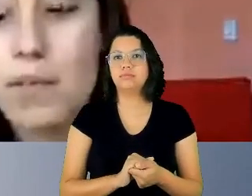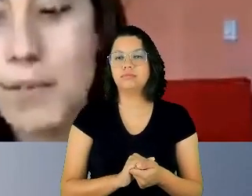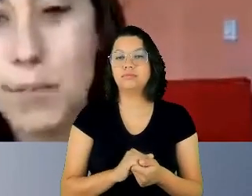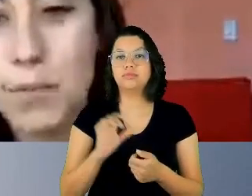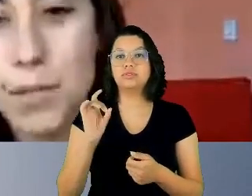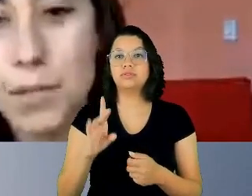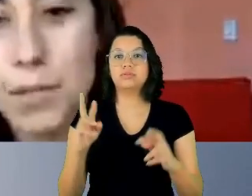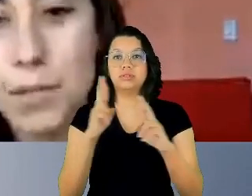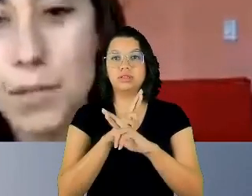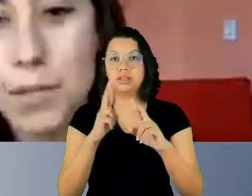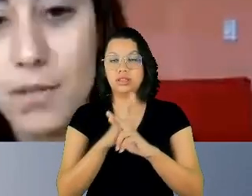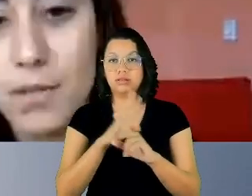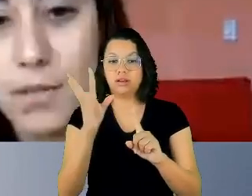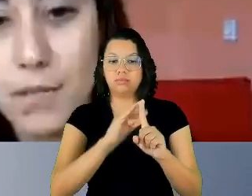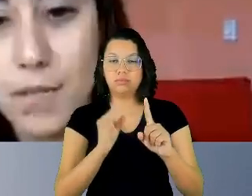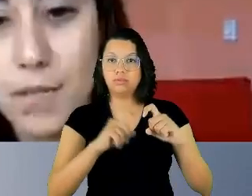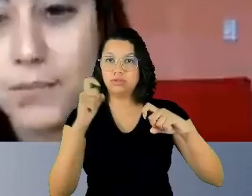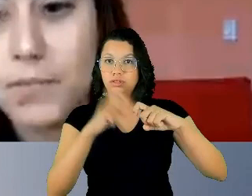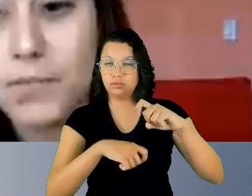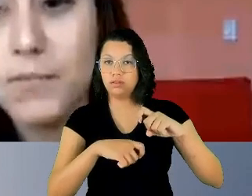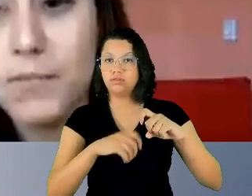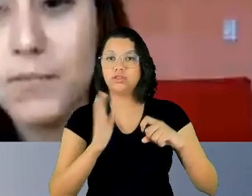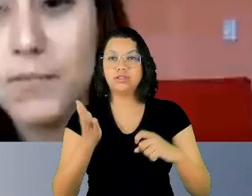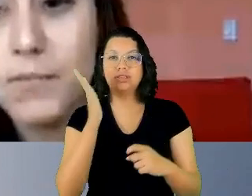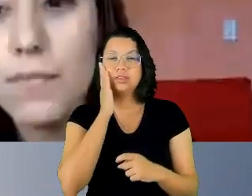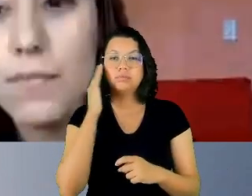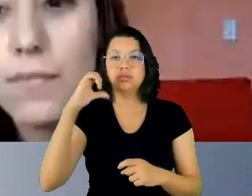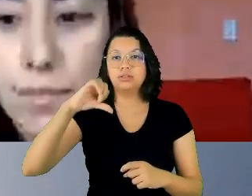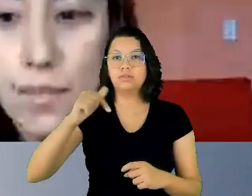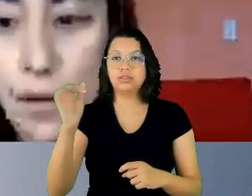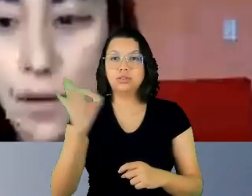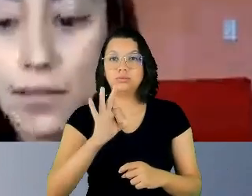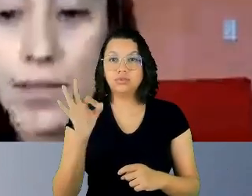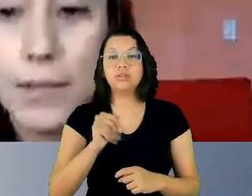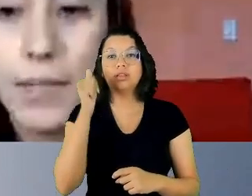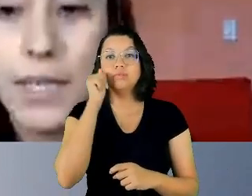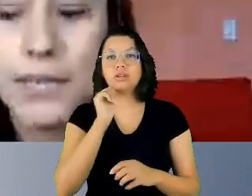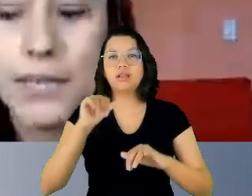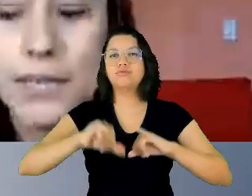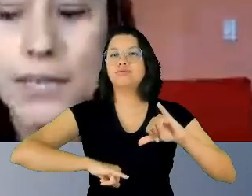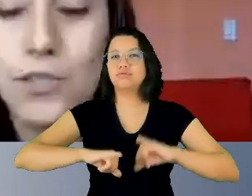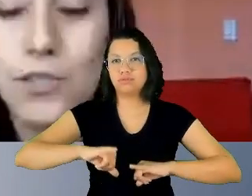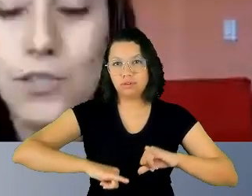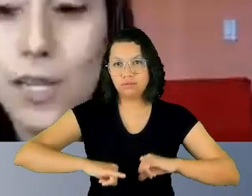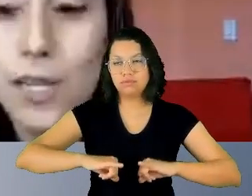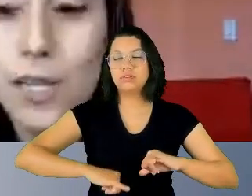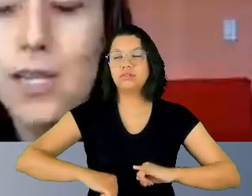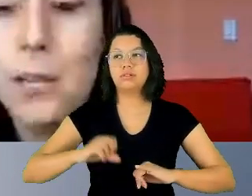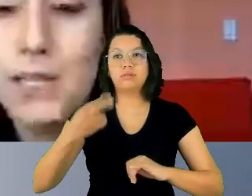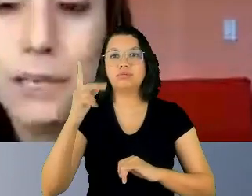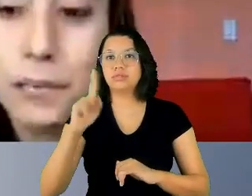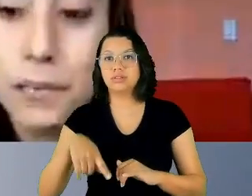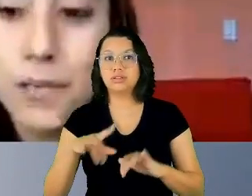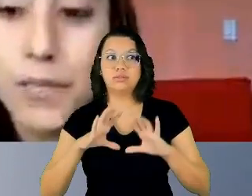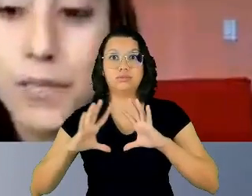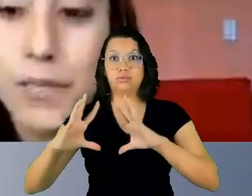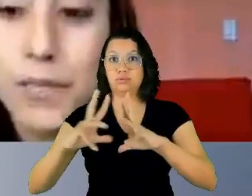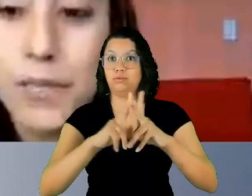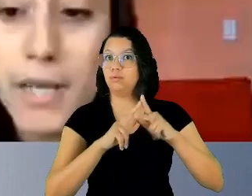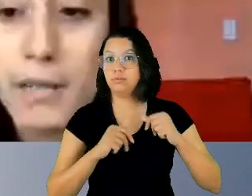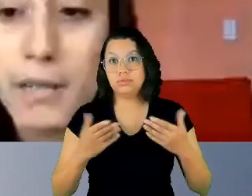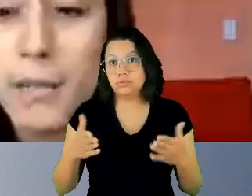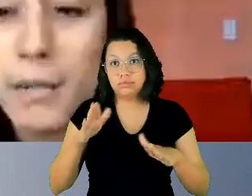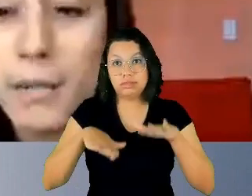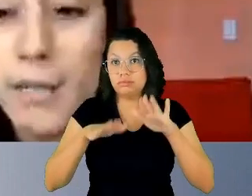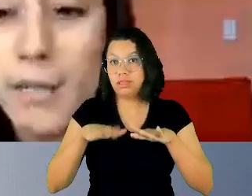97% das mulheres sofrem, ou seja, todas nós, independente da idade, mas que algumas mulheres